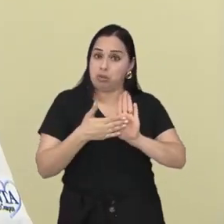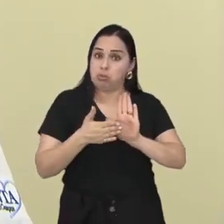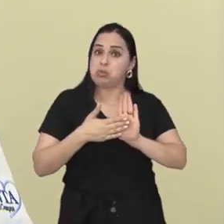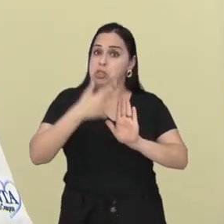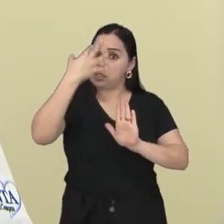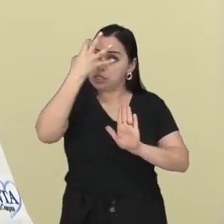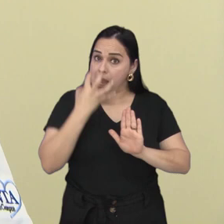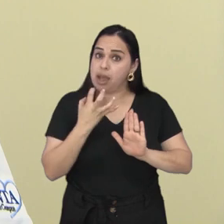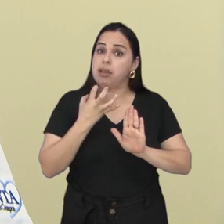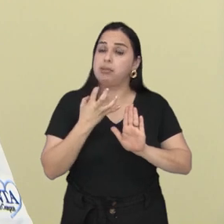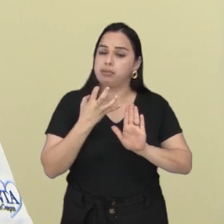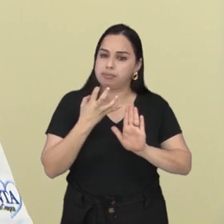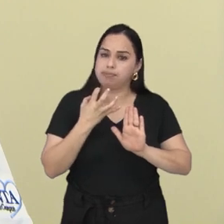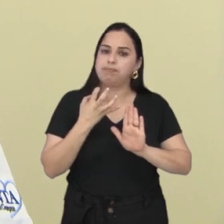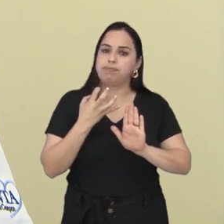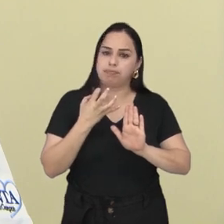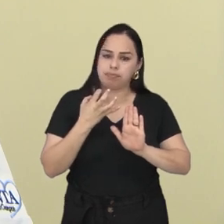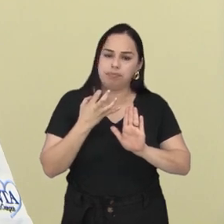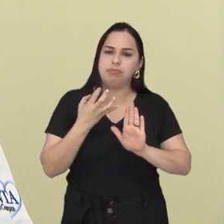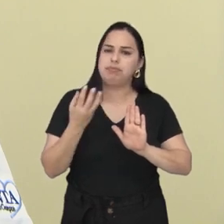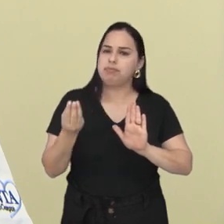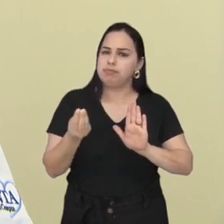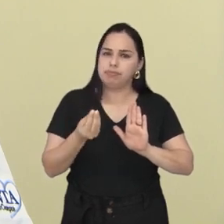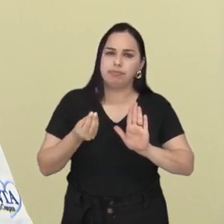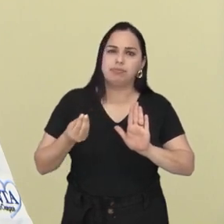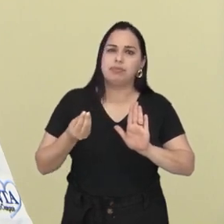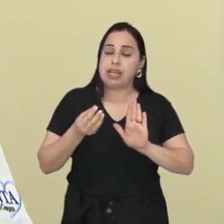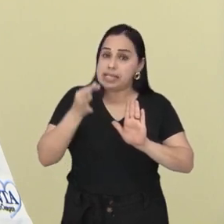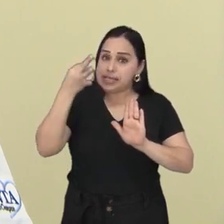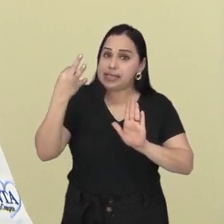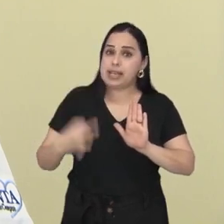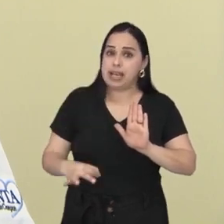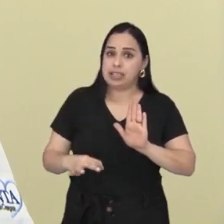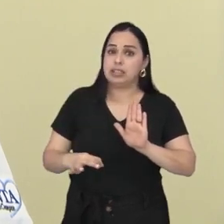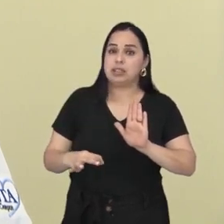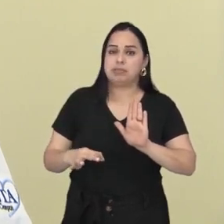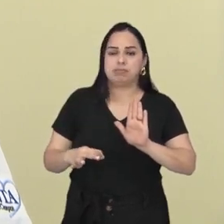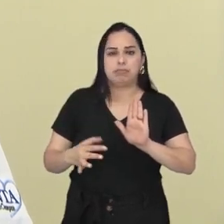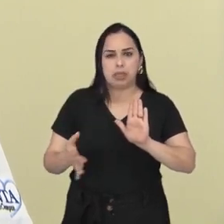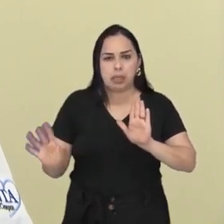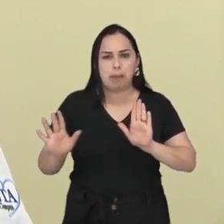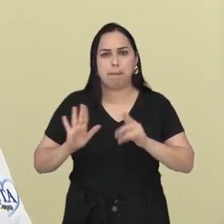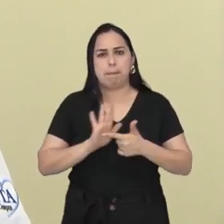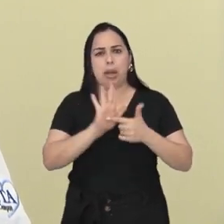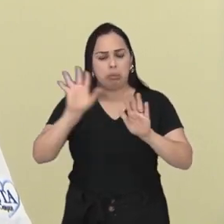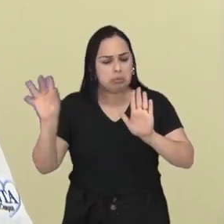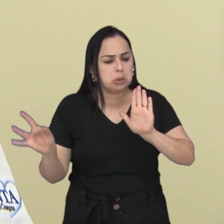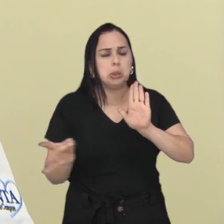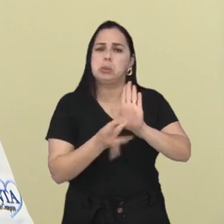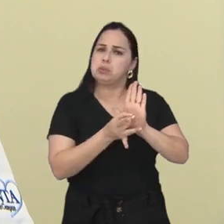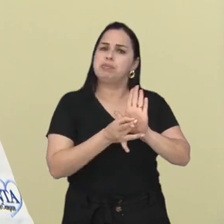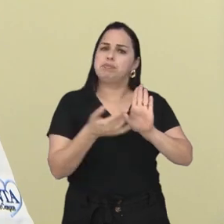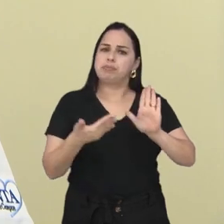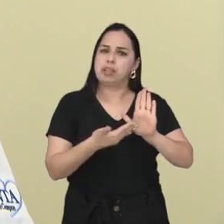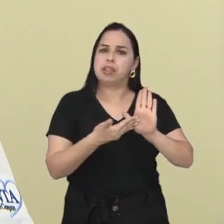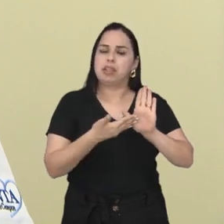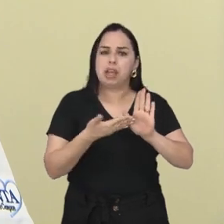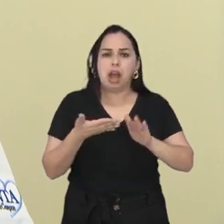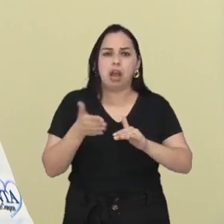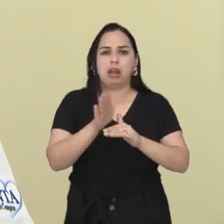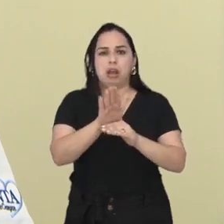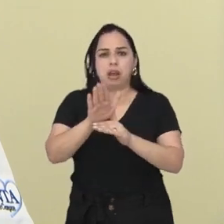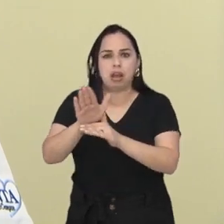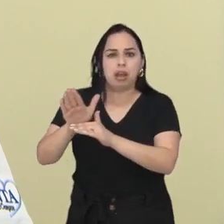programa auditado, um programa bem certo, transparente e que